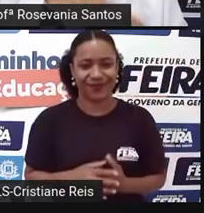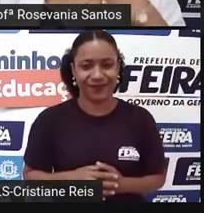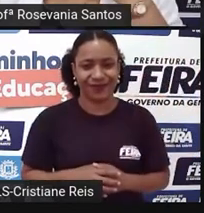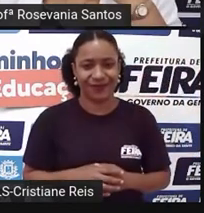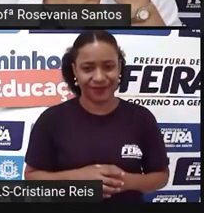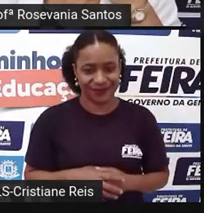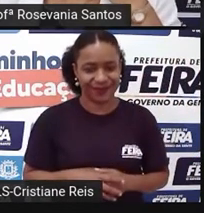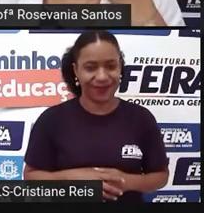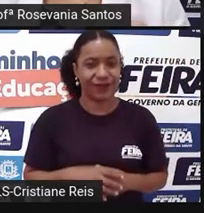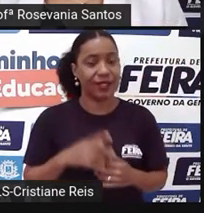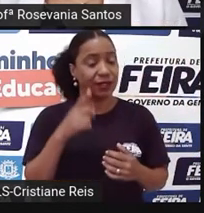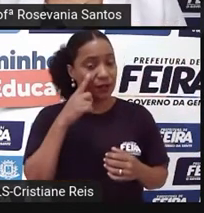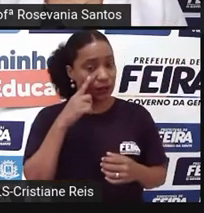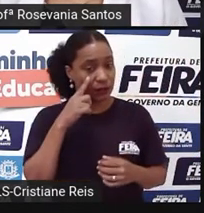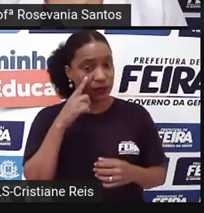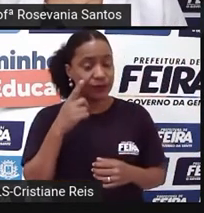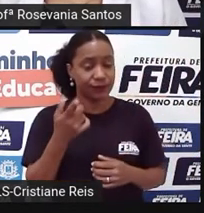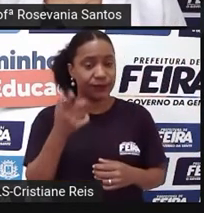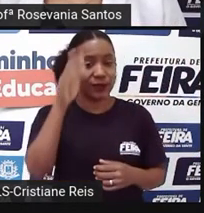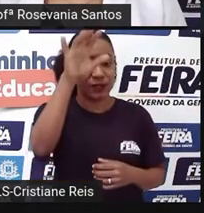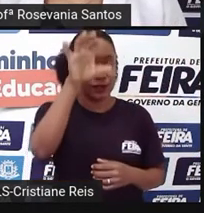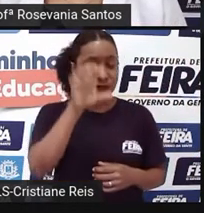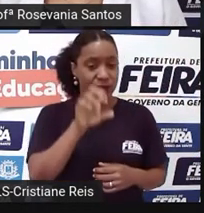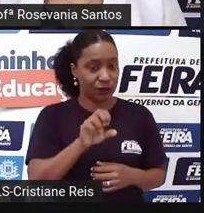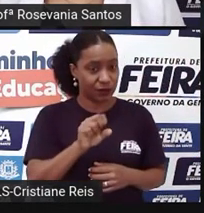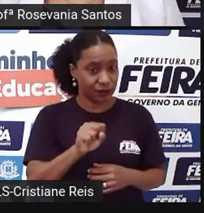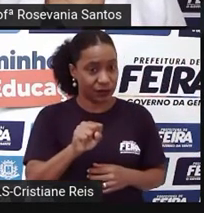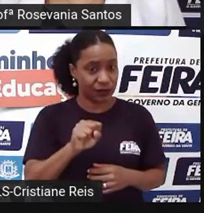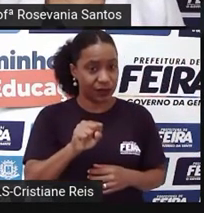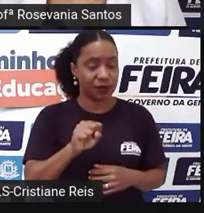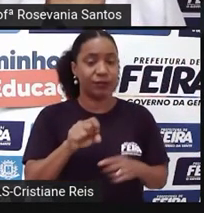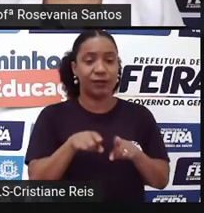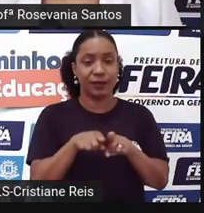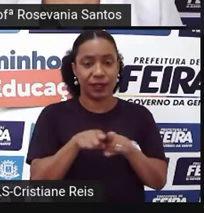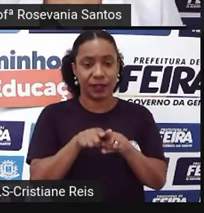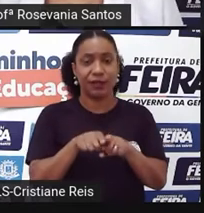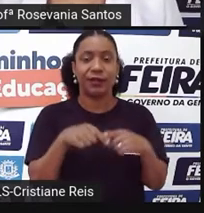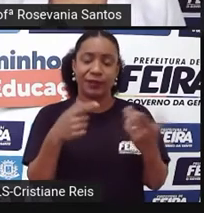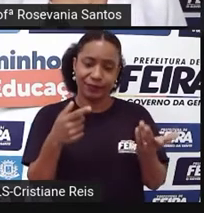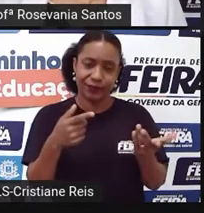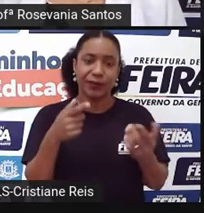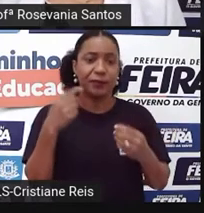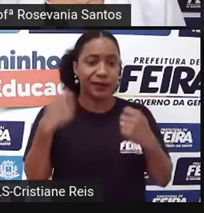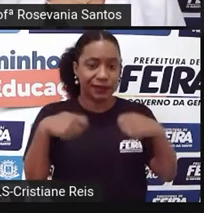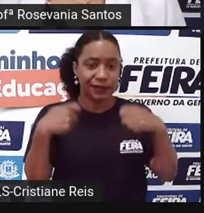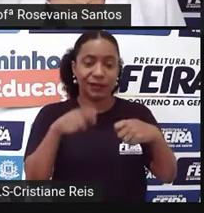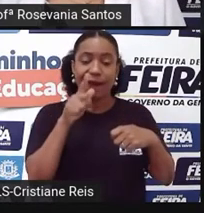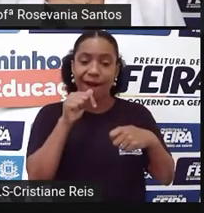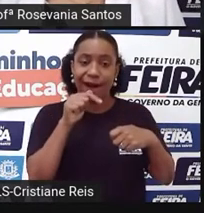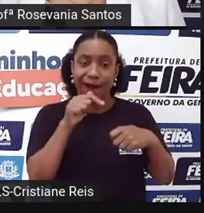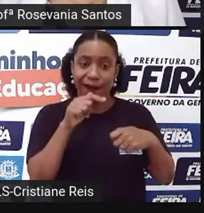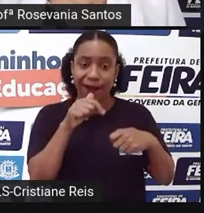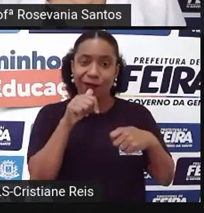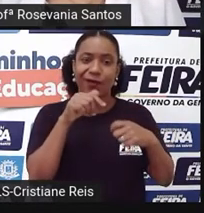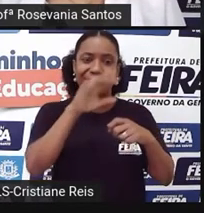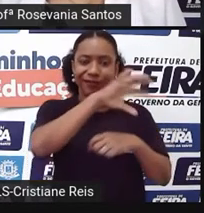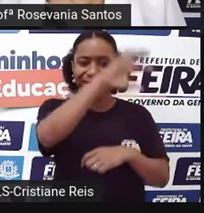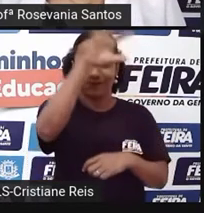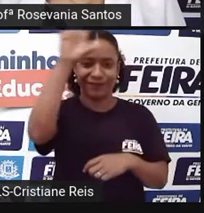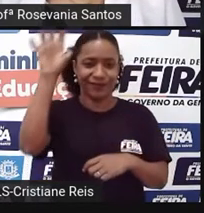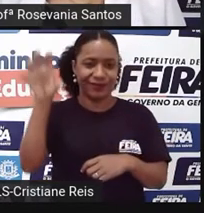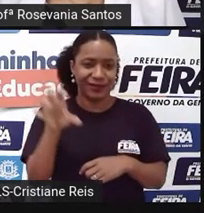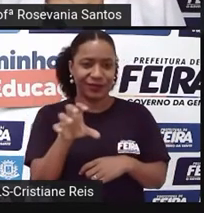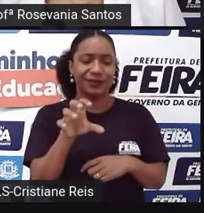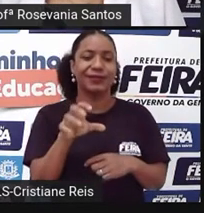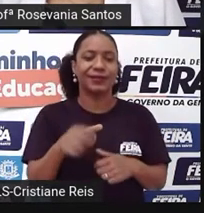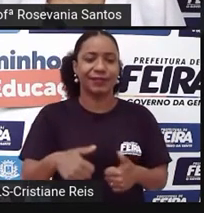região centro-oeste e região sudeste. Então, é o caos quase que praticamente. Parte da umidade que veio do Atlântico